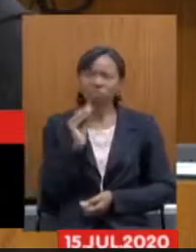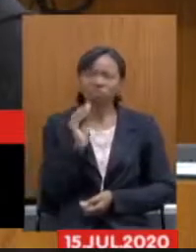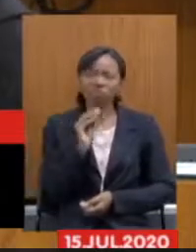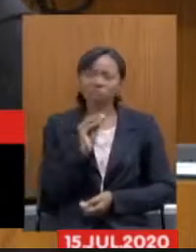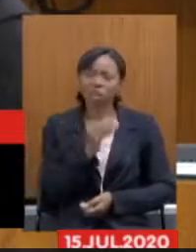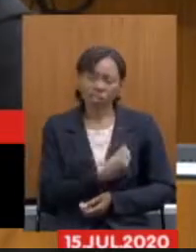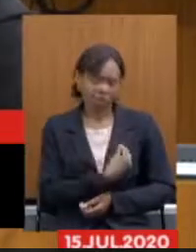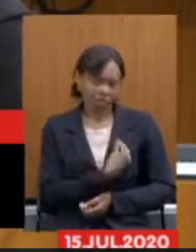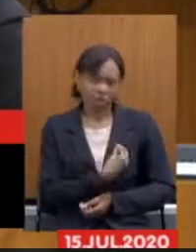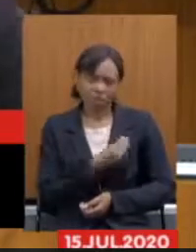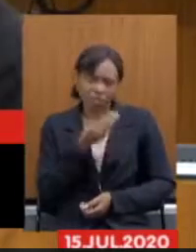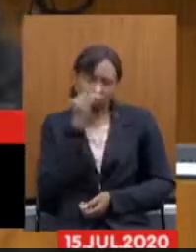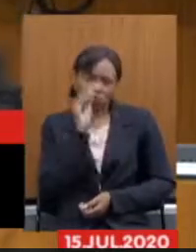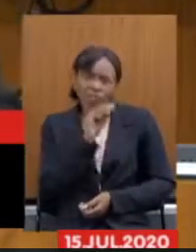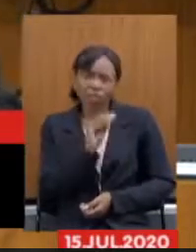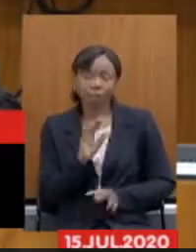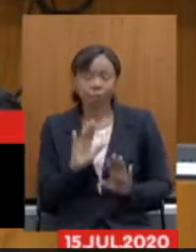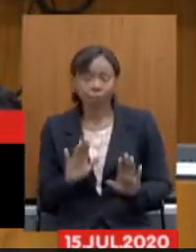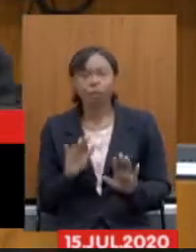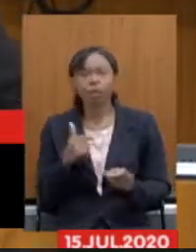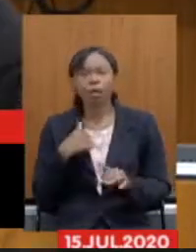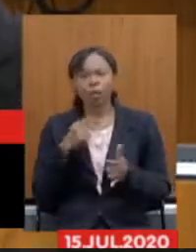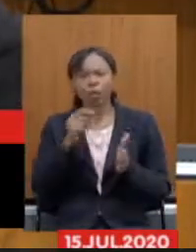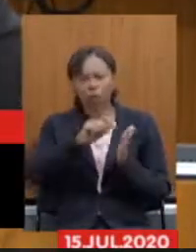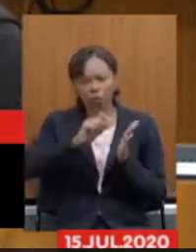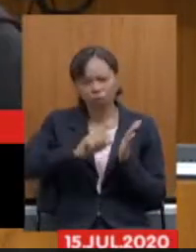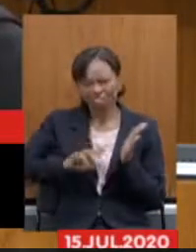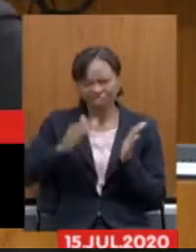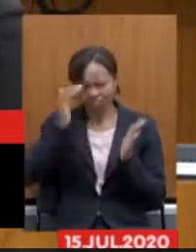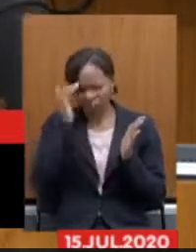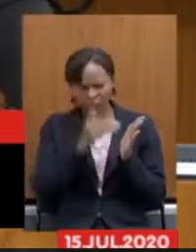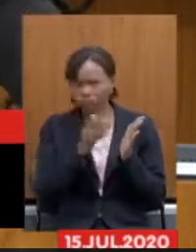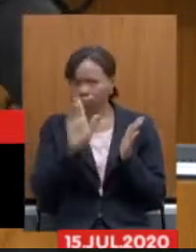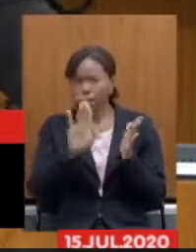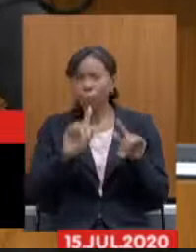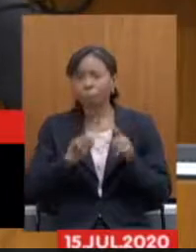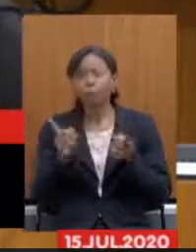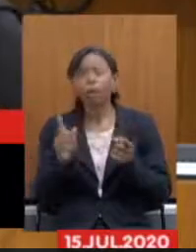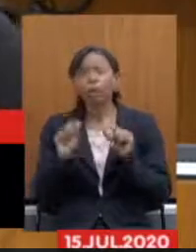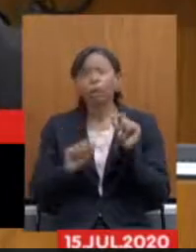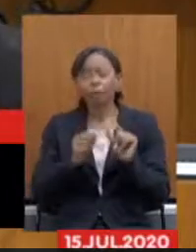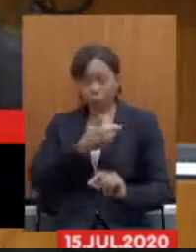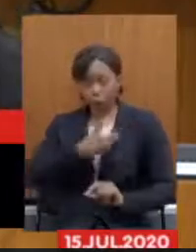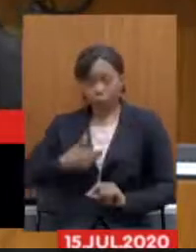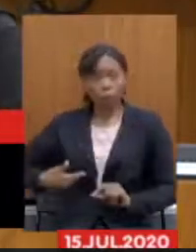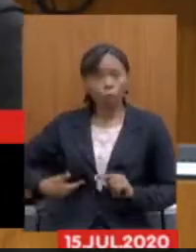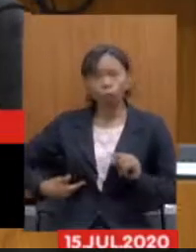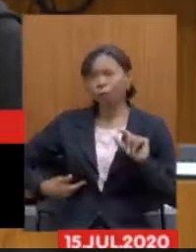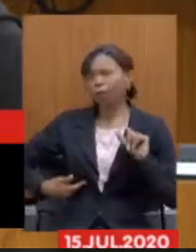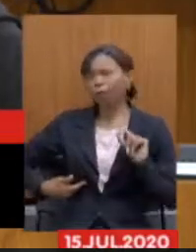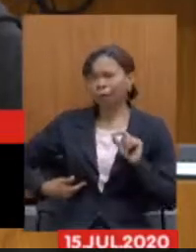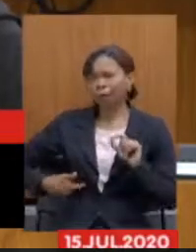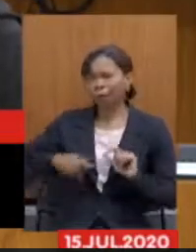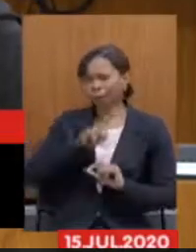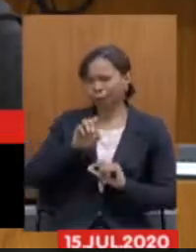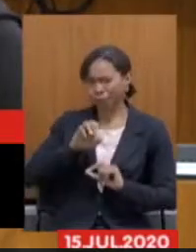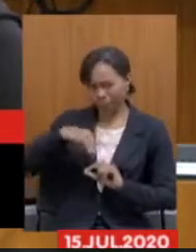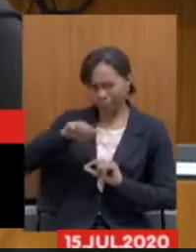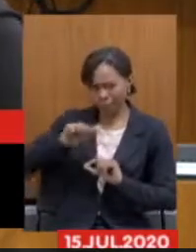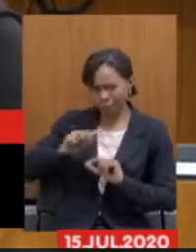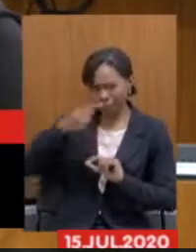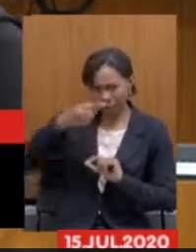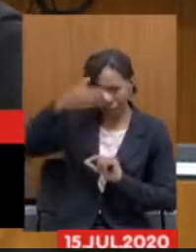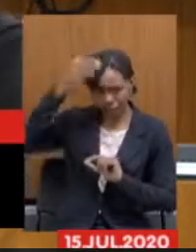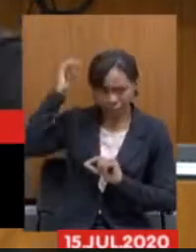eu fiz até algumas anotações, mas não vou segui-las, mas o governo ele segue os ensinamentos de